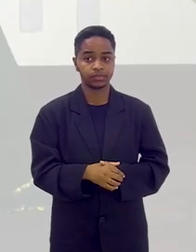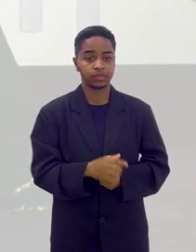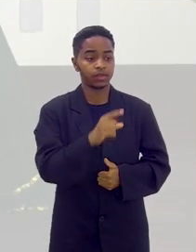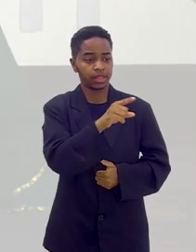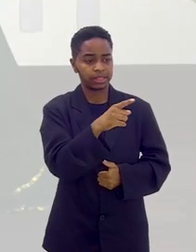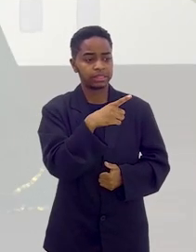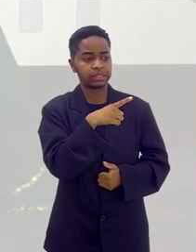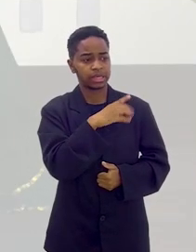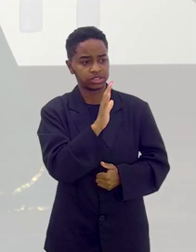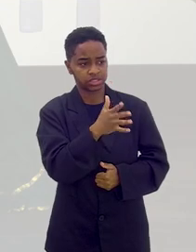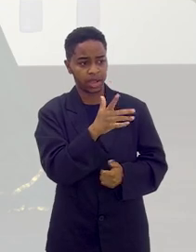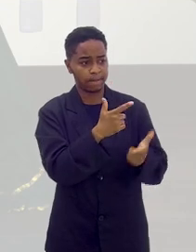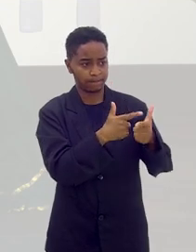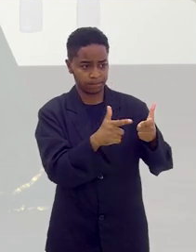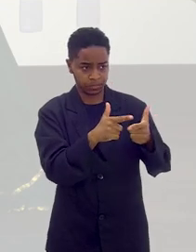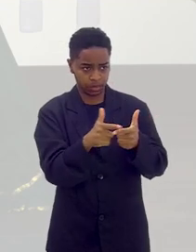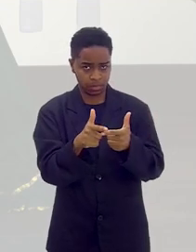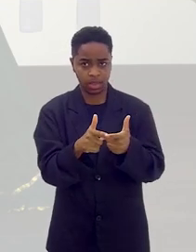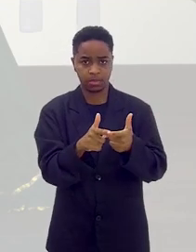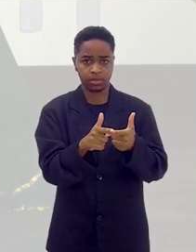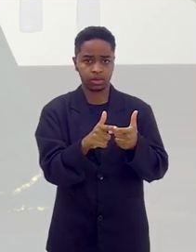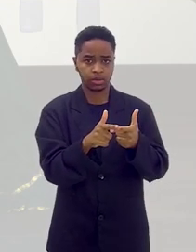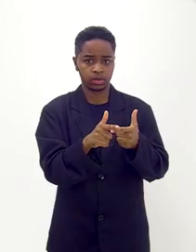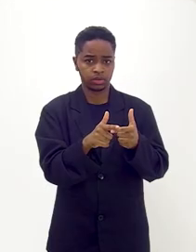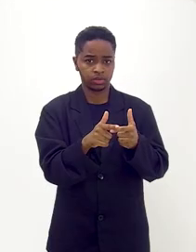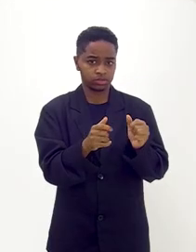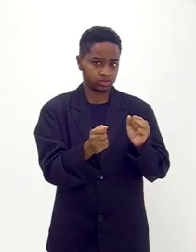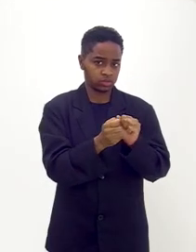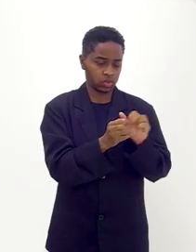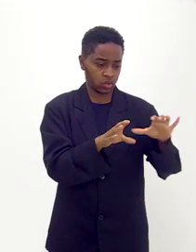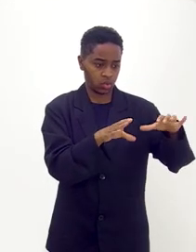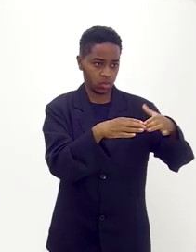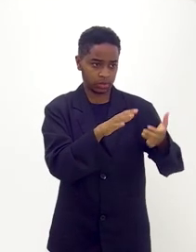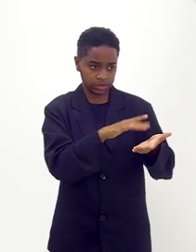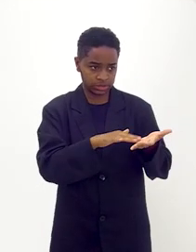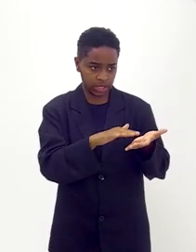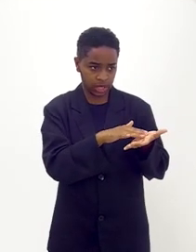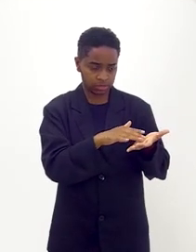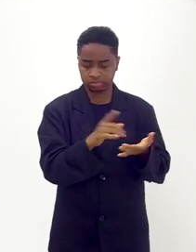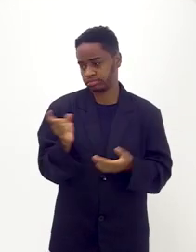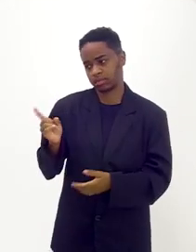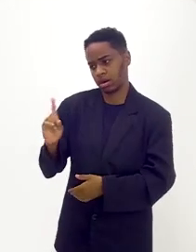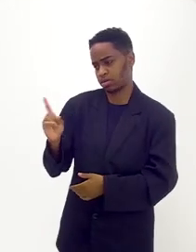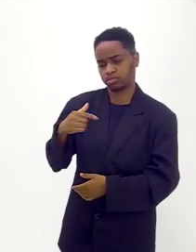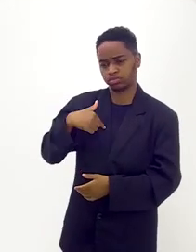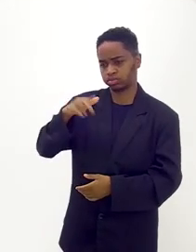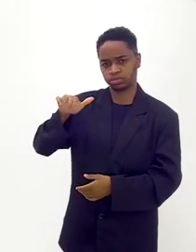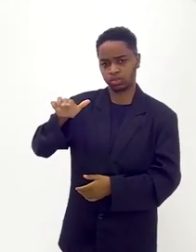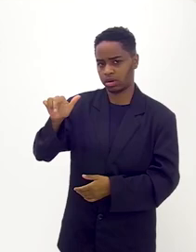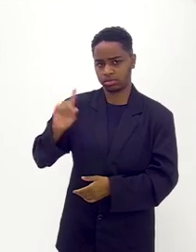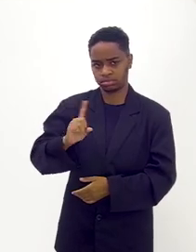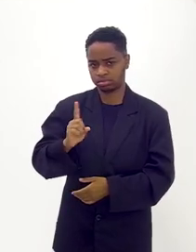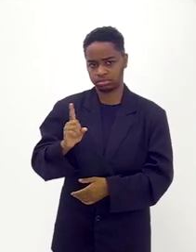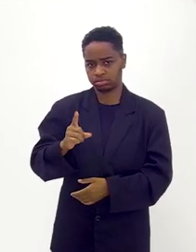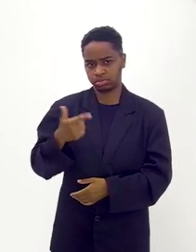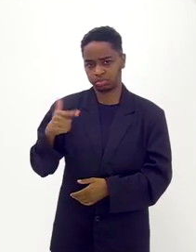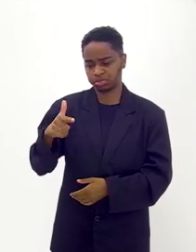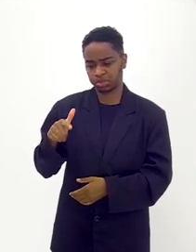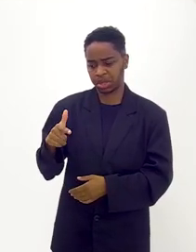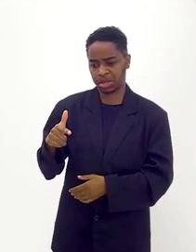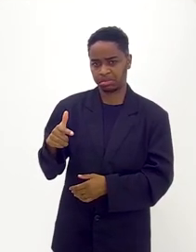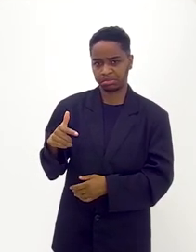vocês já tiveram problema alguma vez com os ciganos, ciganos mesmo? Não, eu não. Não.